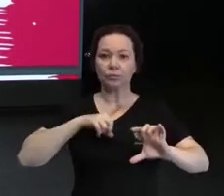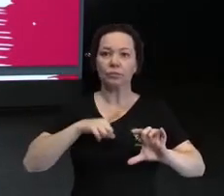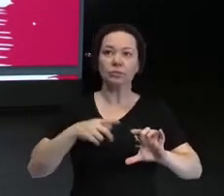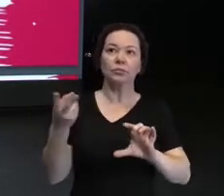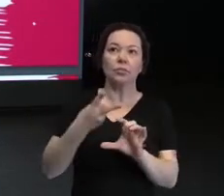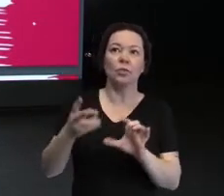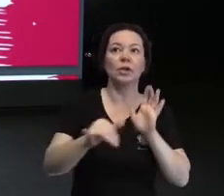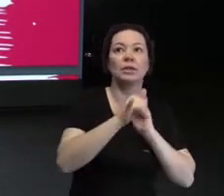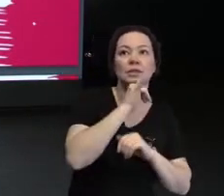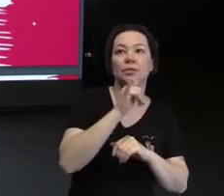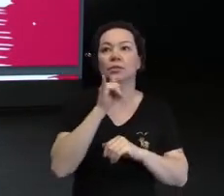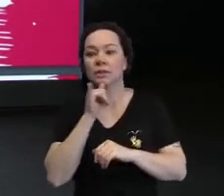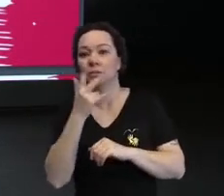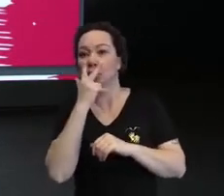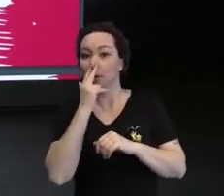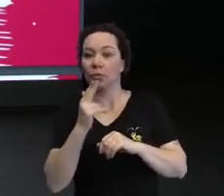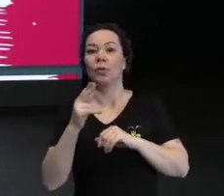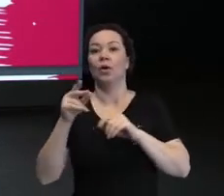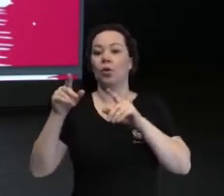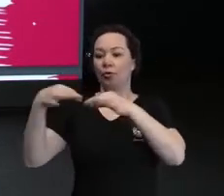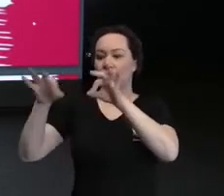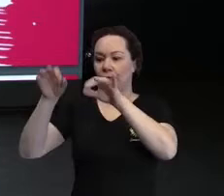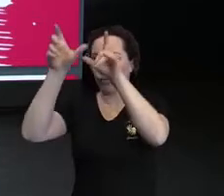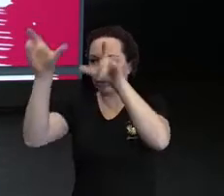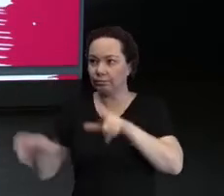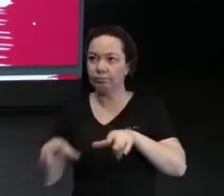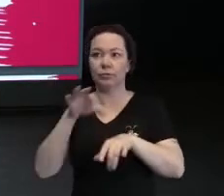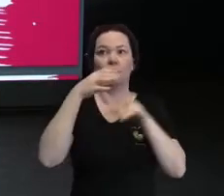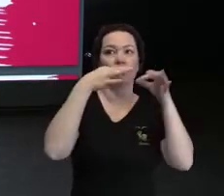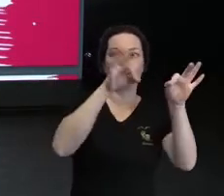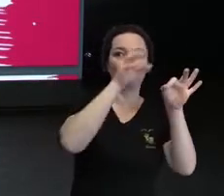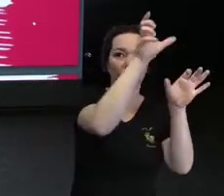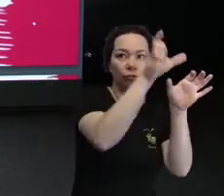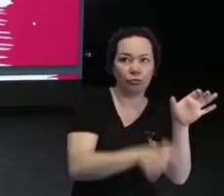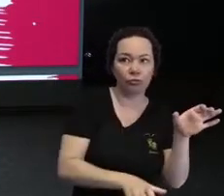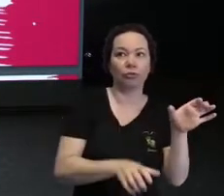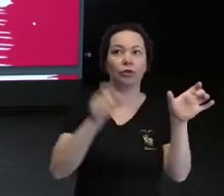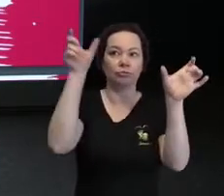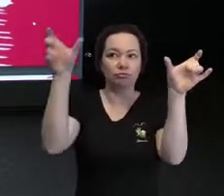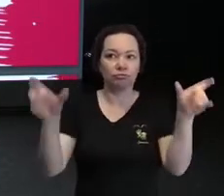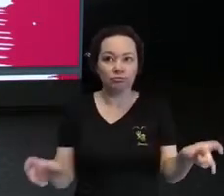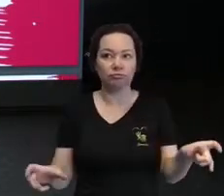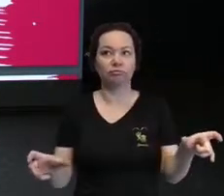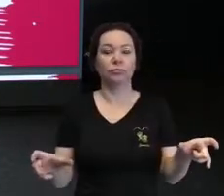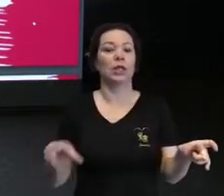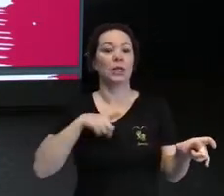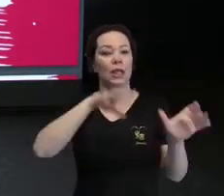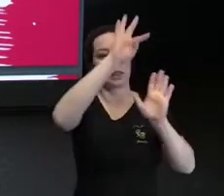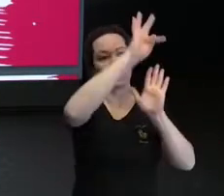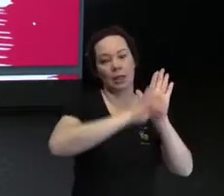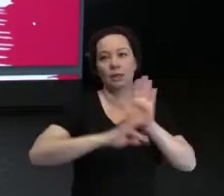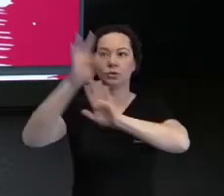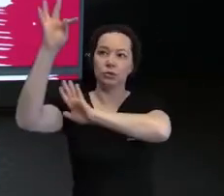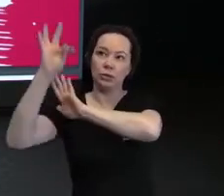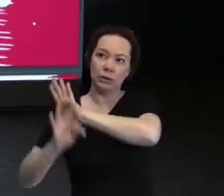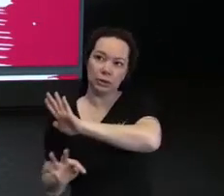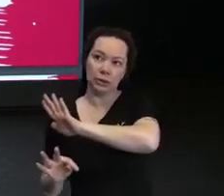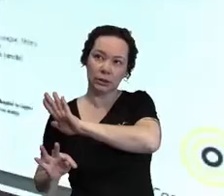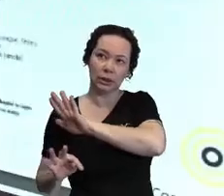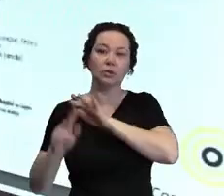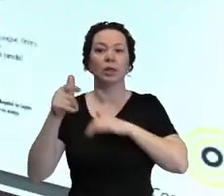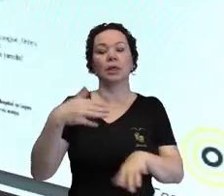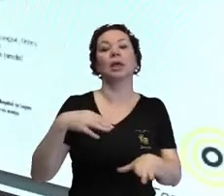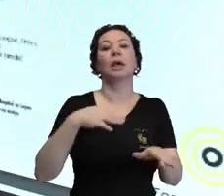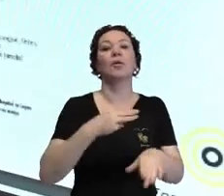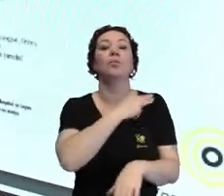folhas de papel. O primeiro, que é do lado esquerdo, do meu lado direito, tem um texto, tá, feito pelo Ministério da